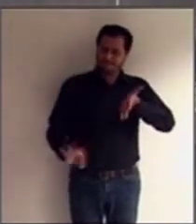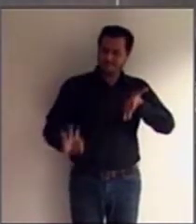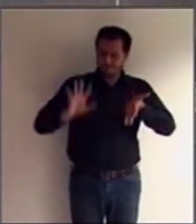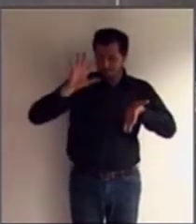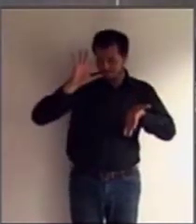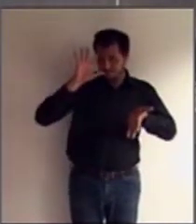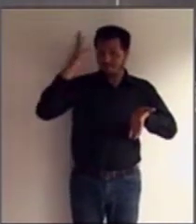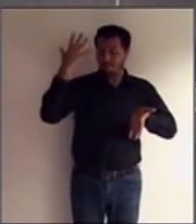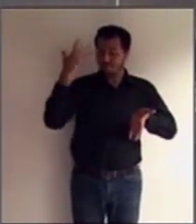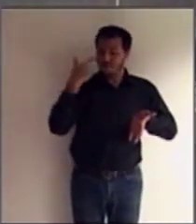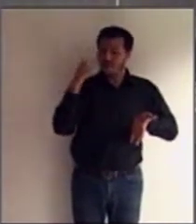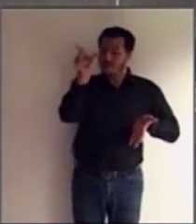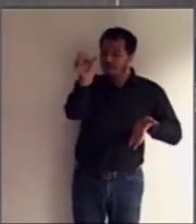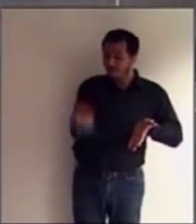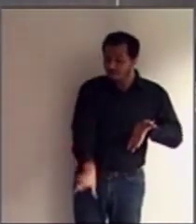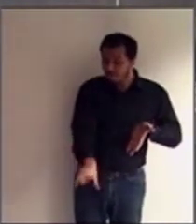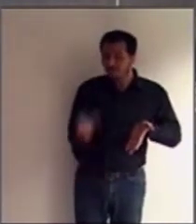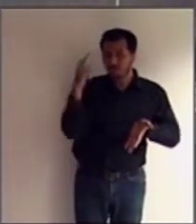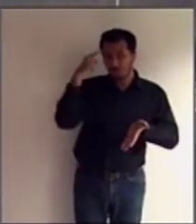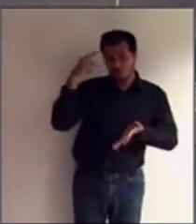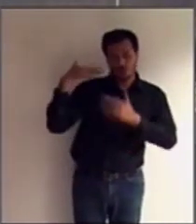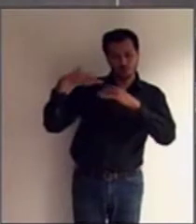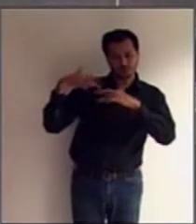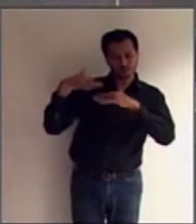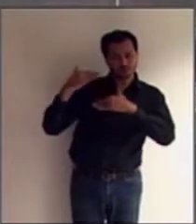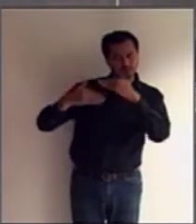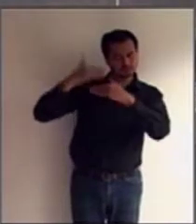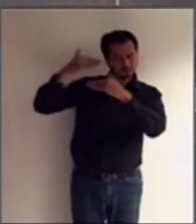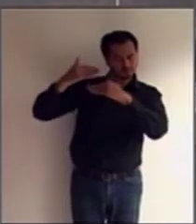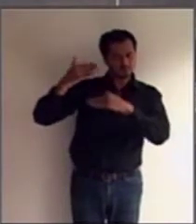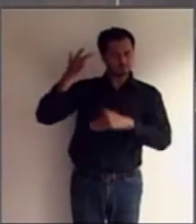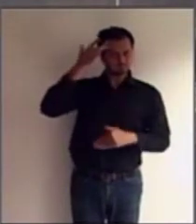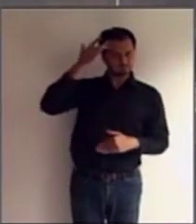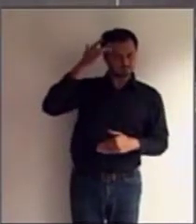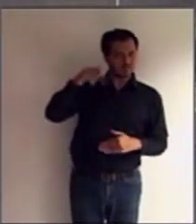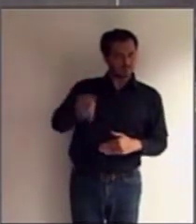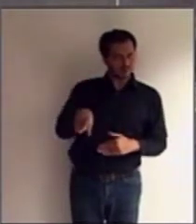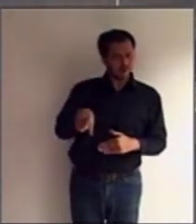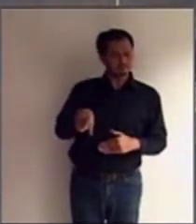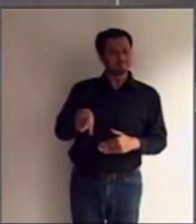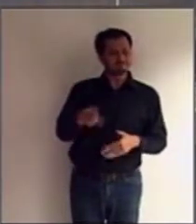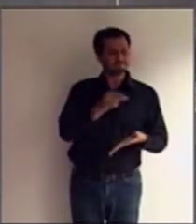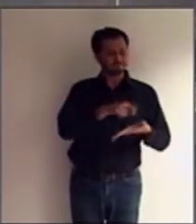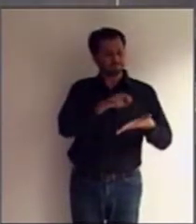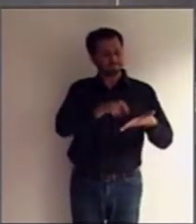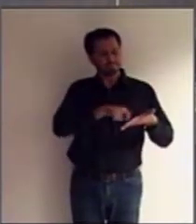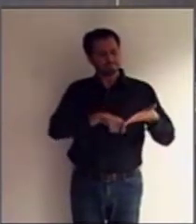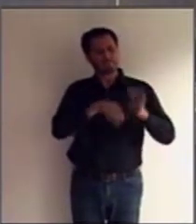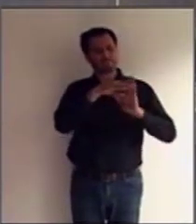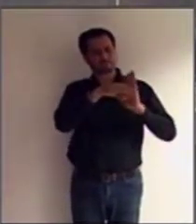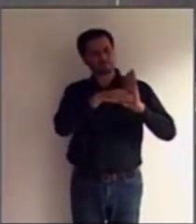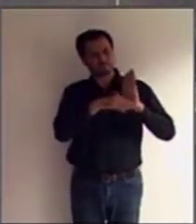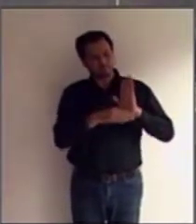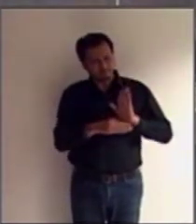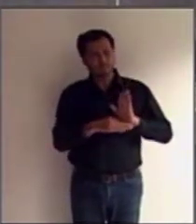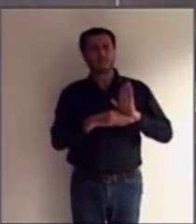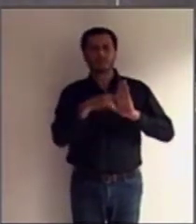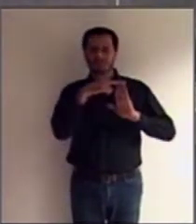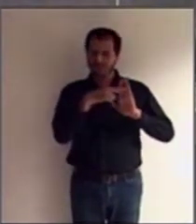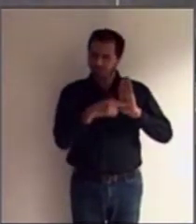o estado mental da pessoa, os limites da curatela e a responsabilidade do curador,